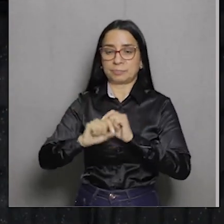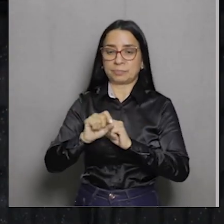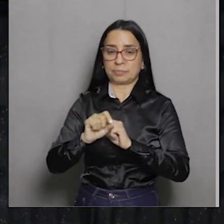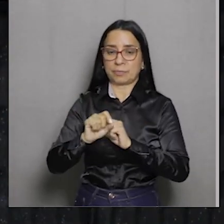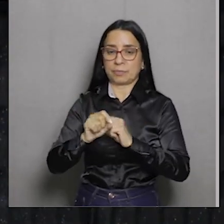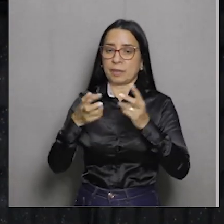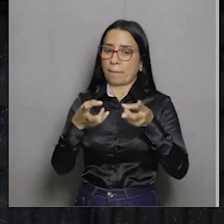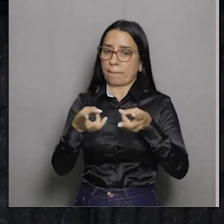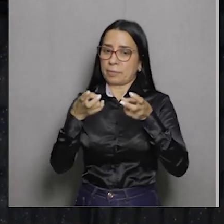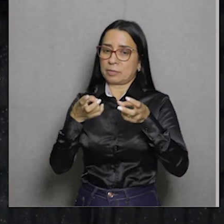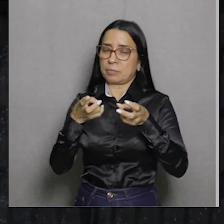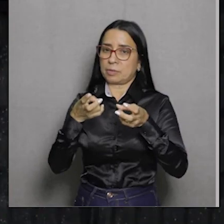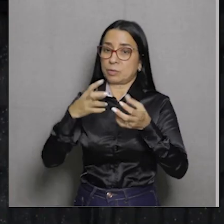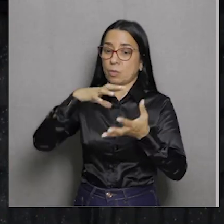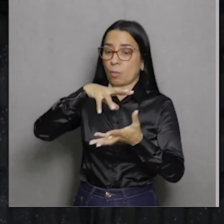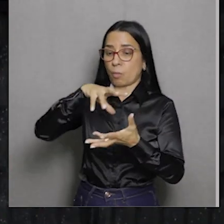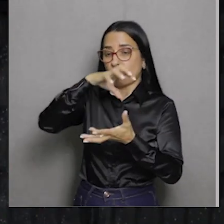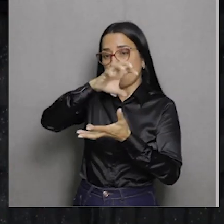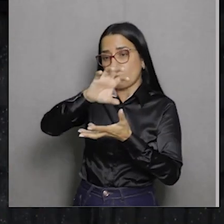como capitania.